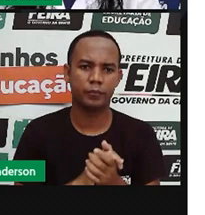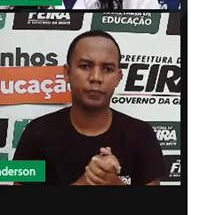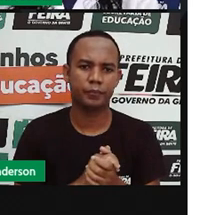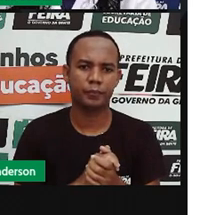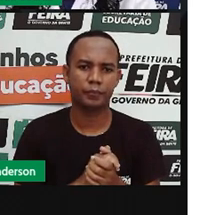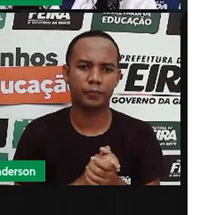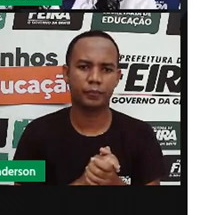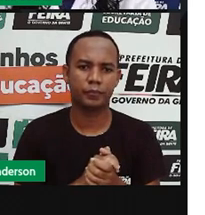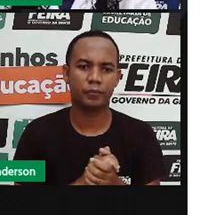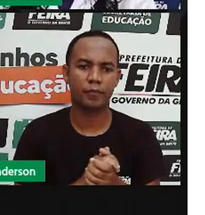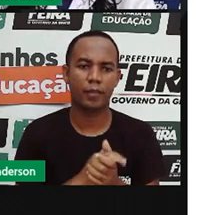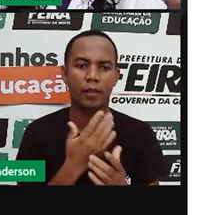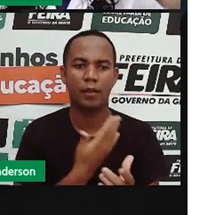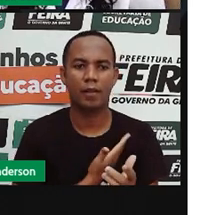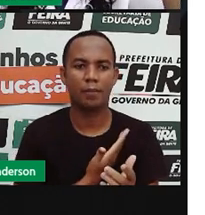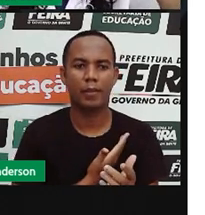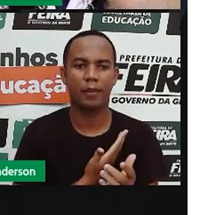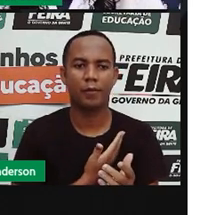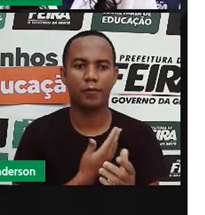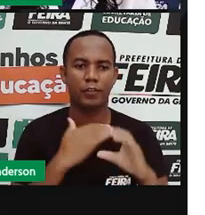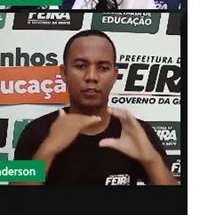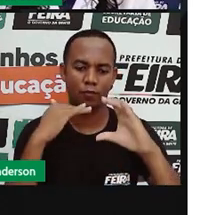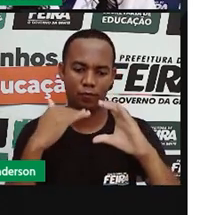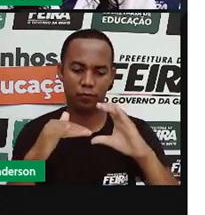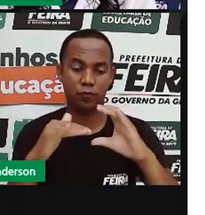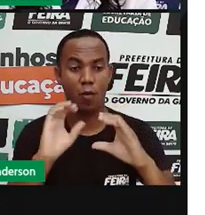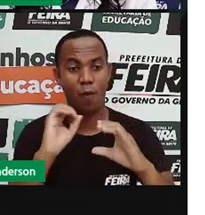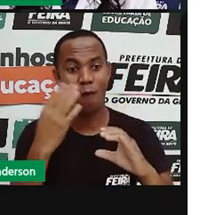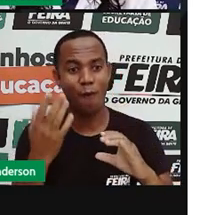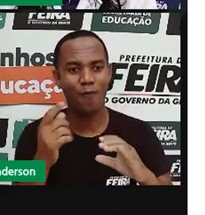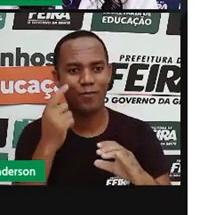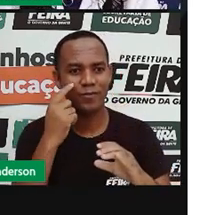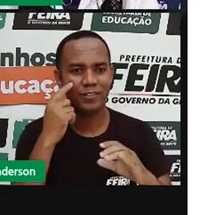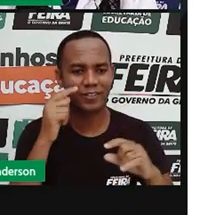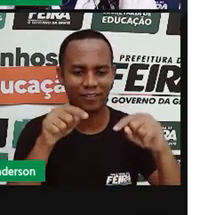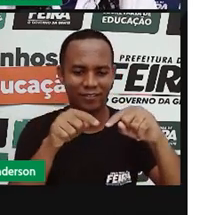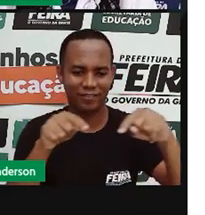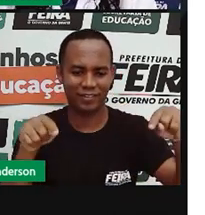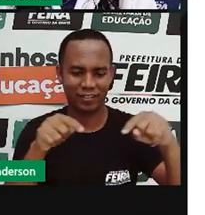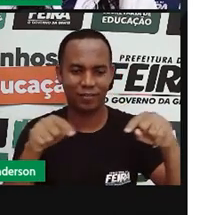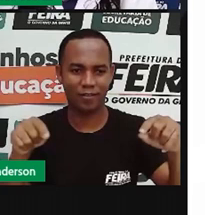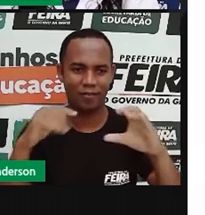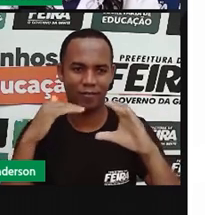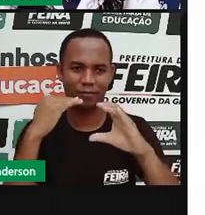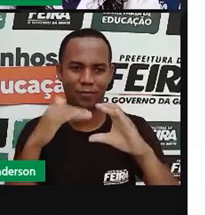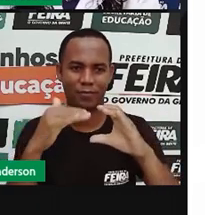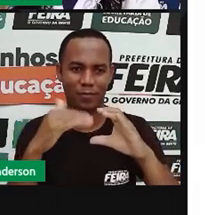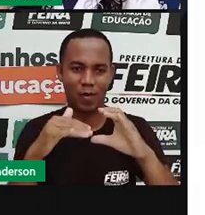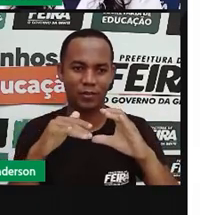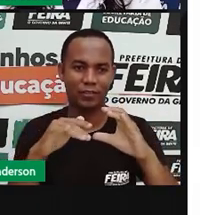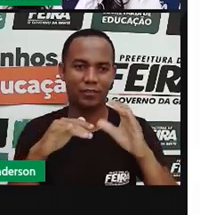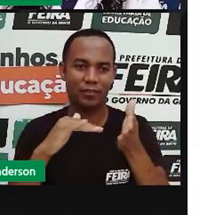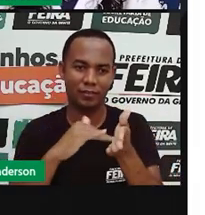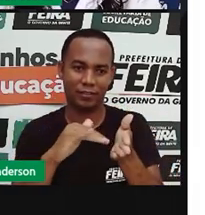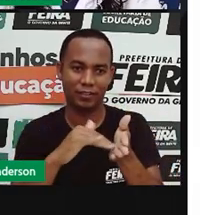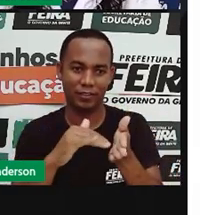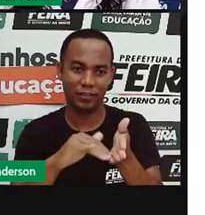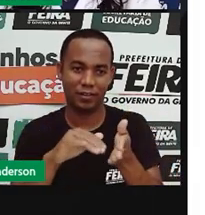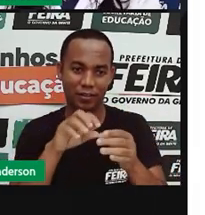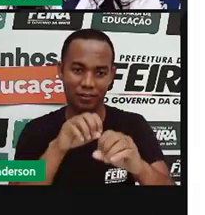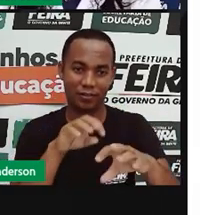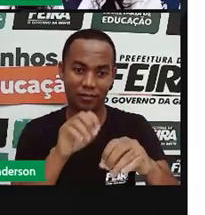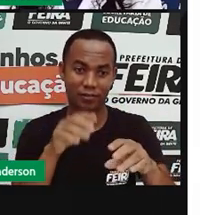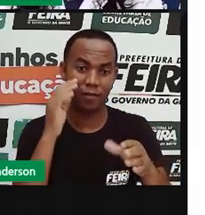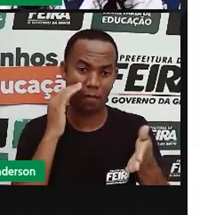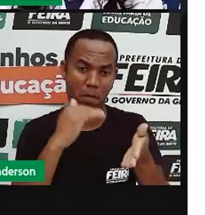compartilha com um colega ou coloca aqui um bate-papo para a gente ficar sabendo como foi a sua experiência com a luz e as